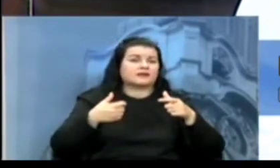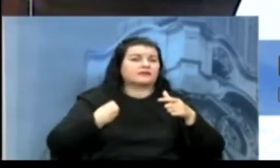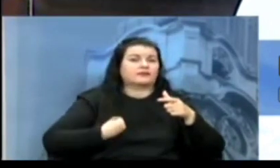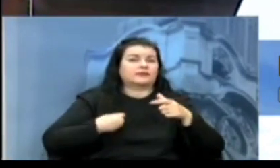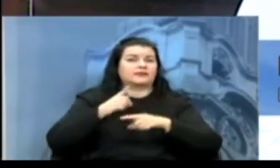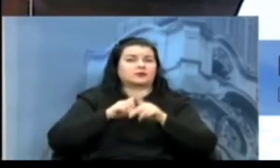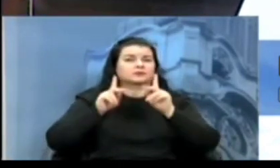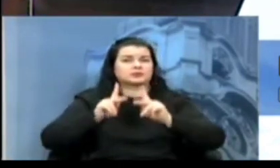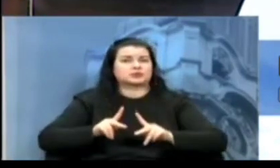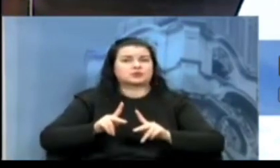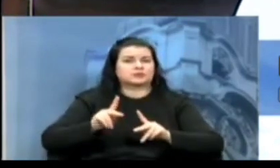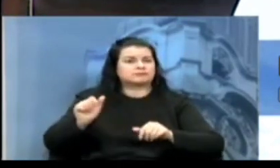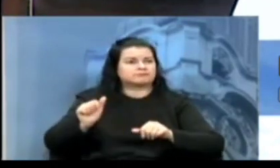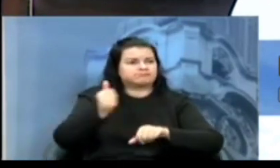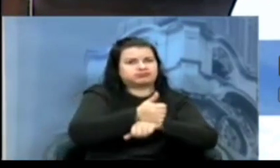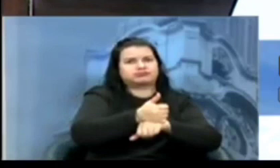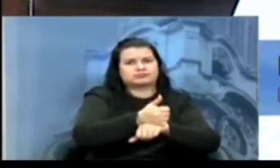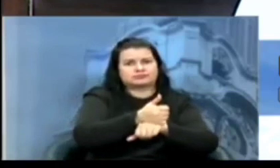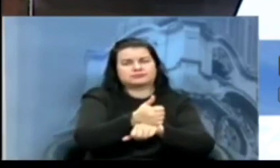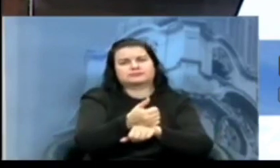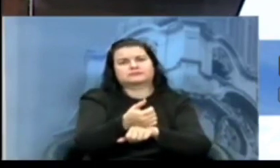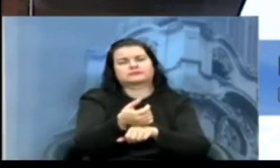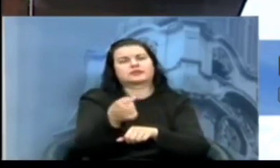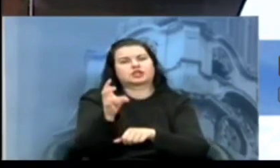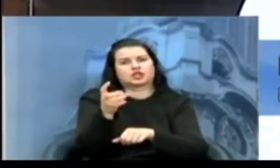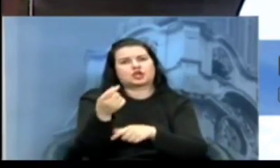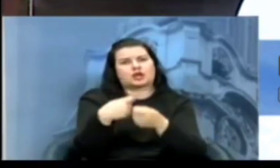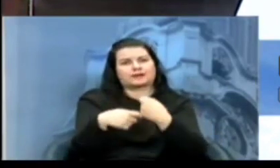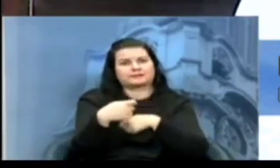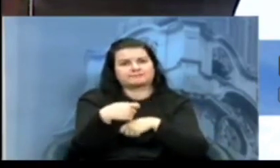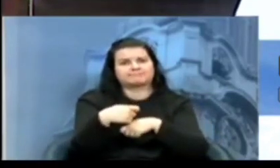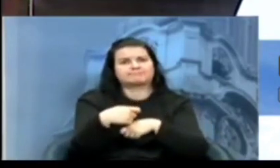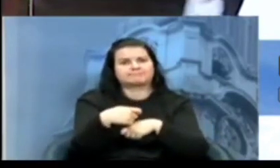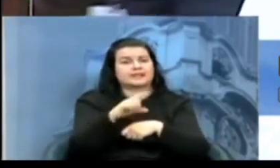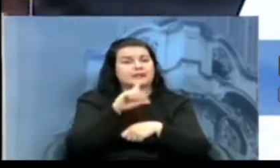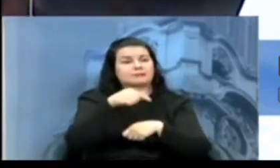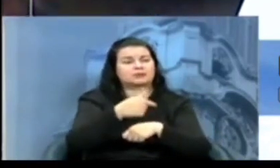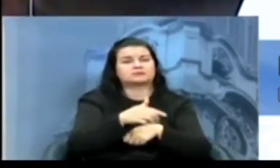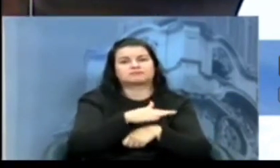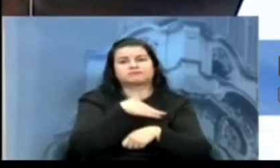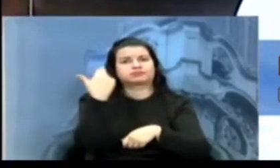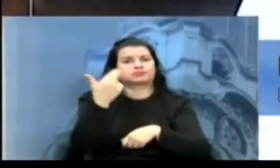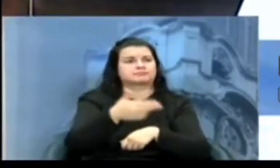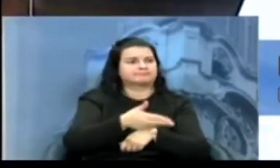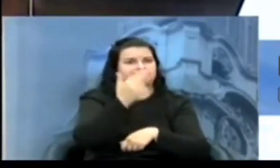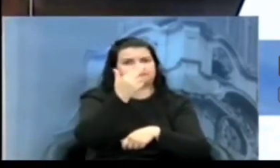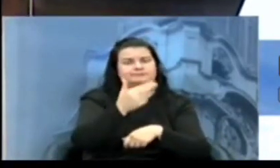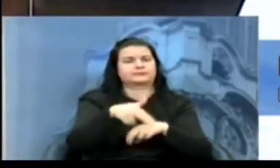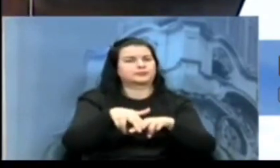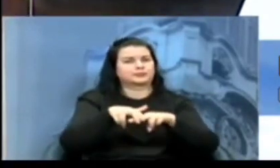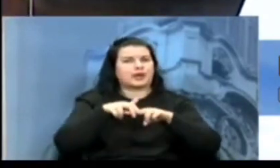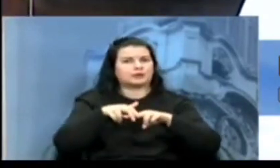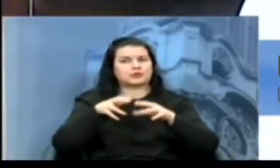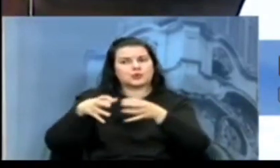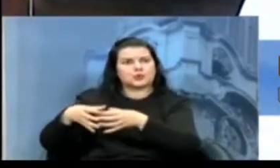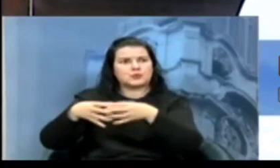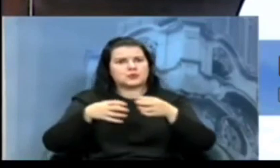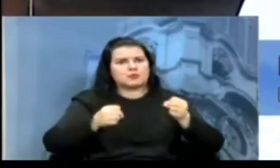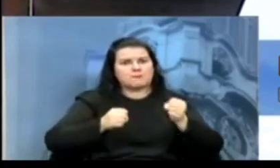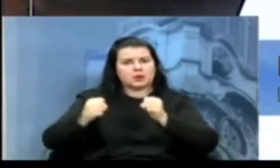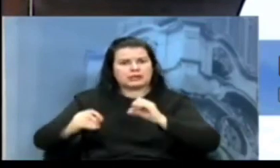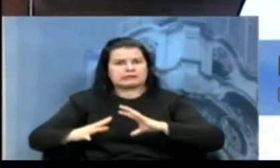e tiradas por ele em disputas de poder. Disputas estas que colocam comunidades